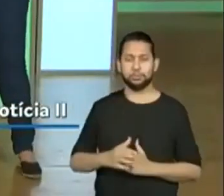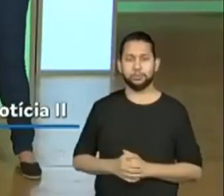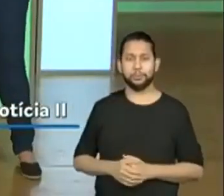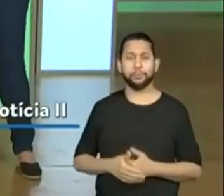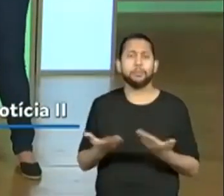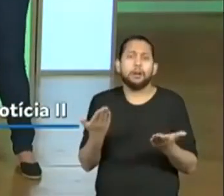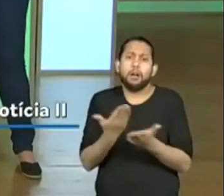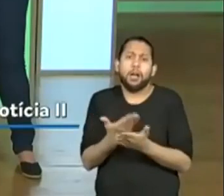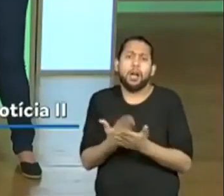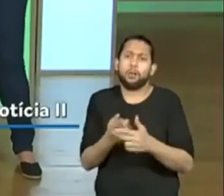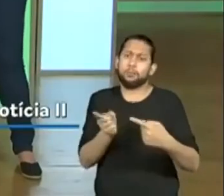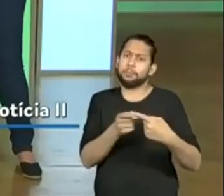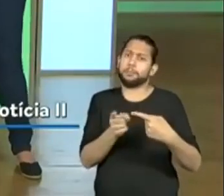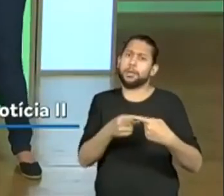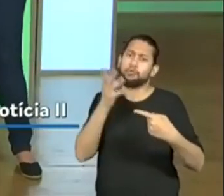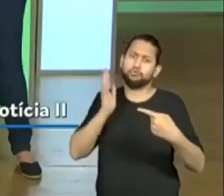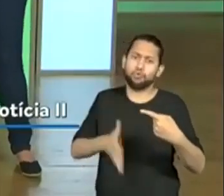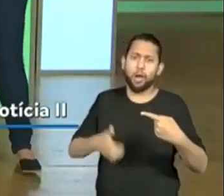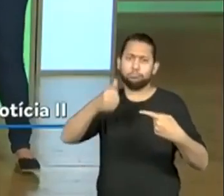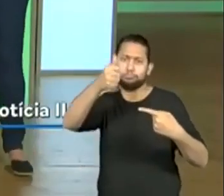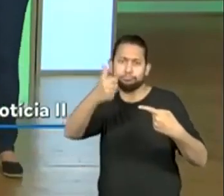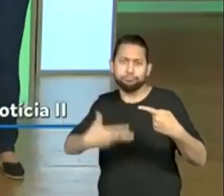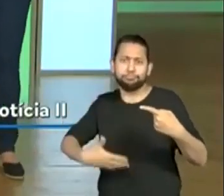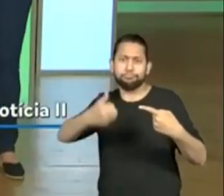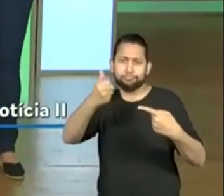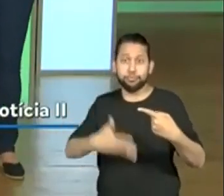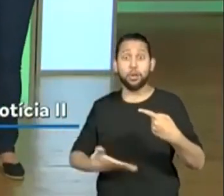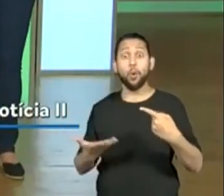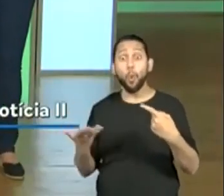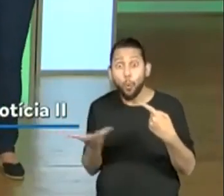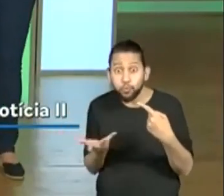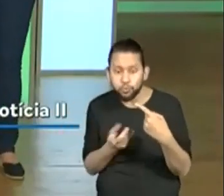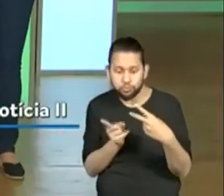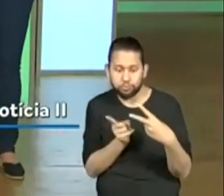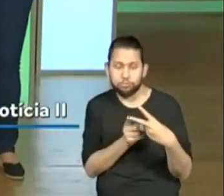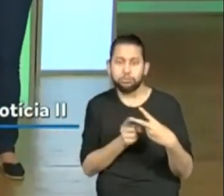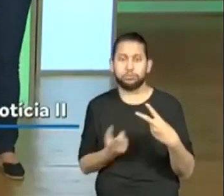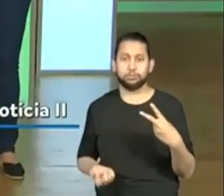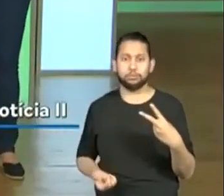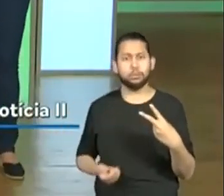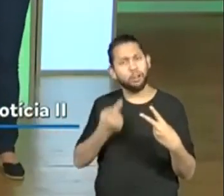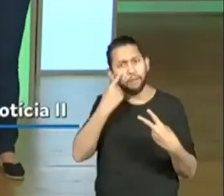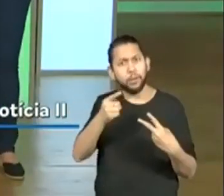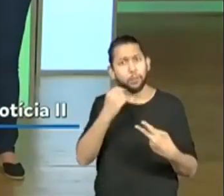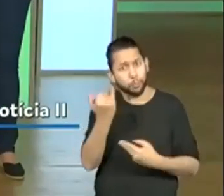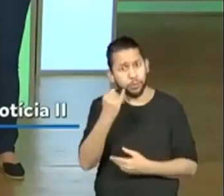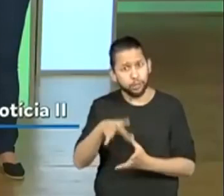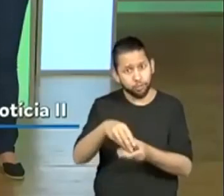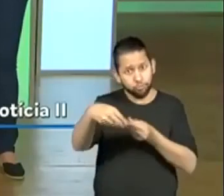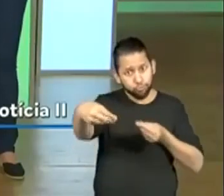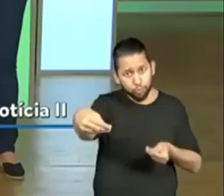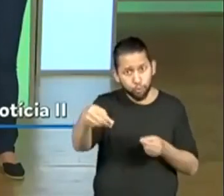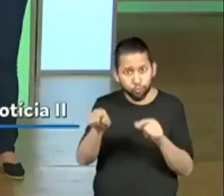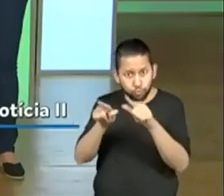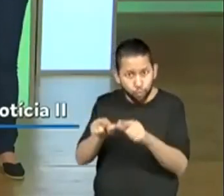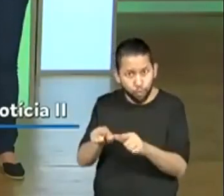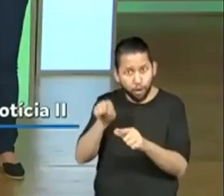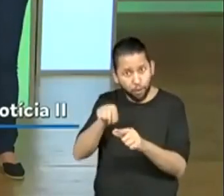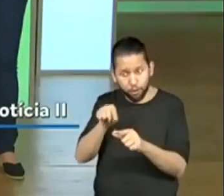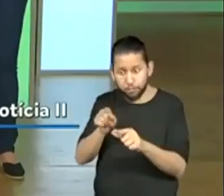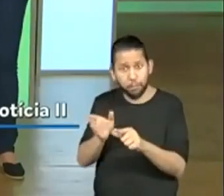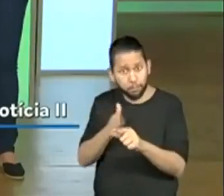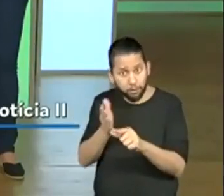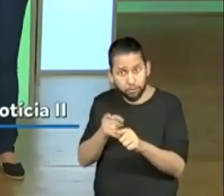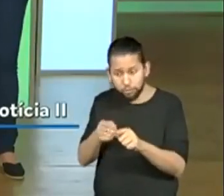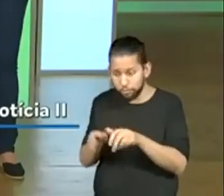quase agora que a gente analisou uma notícia aí e percebeu a importância do olho da notícia. Então, a partir de agora,